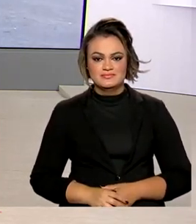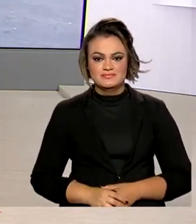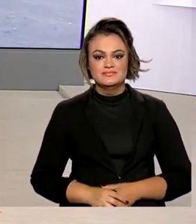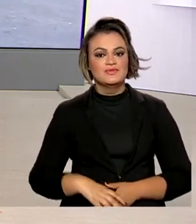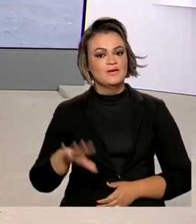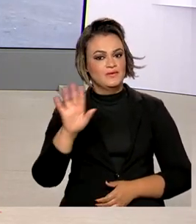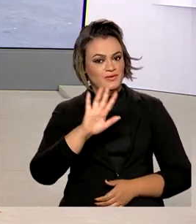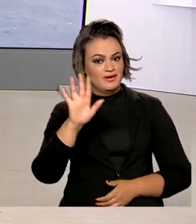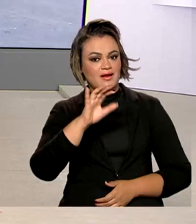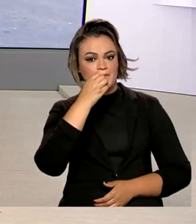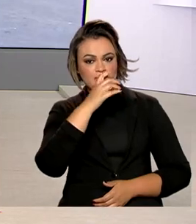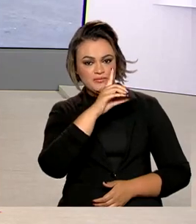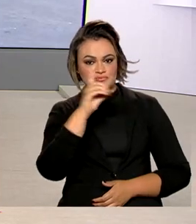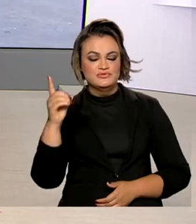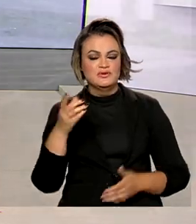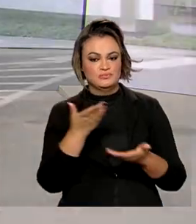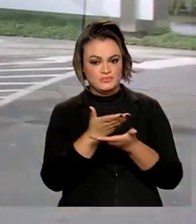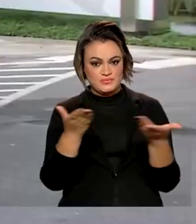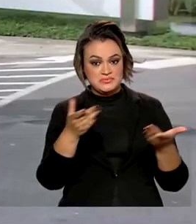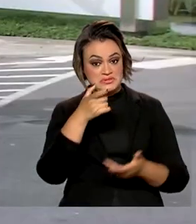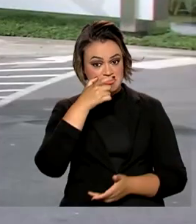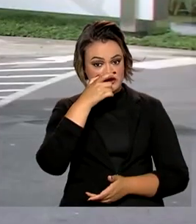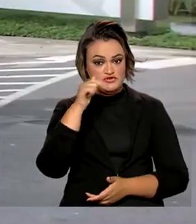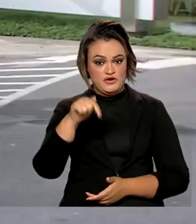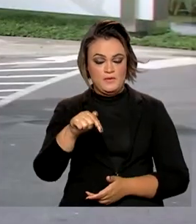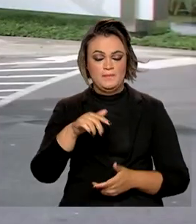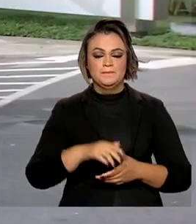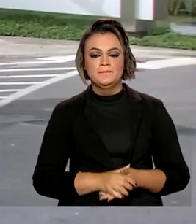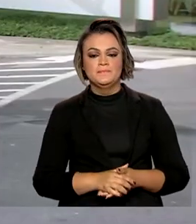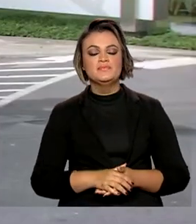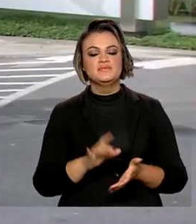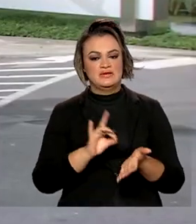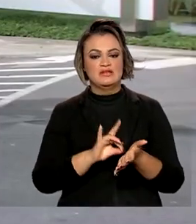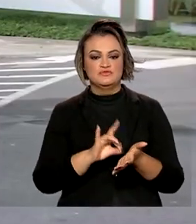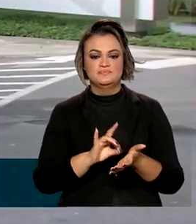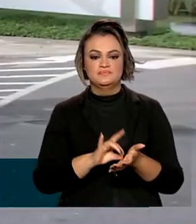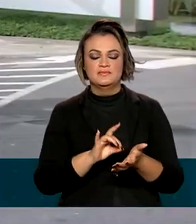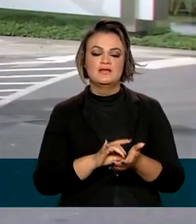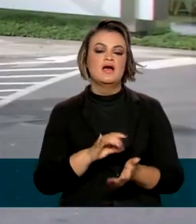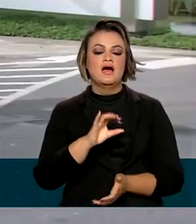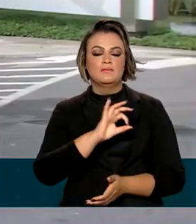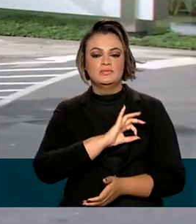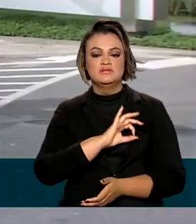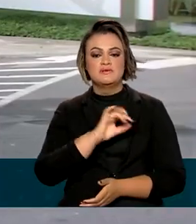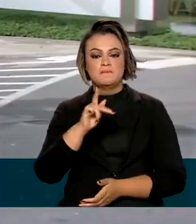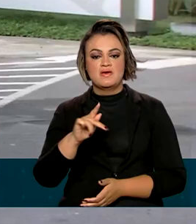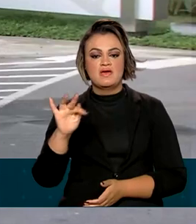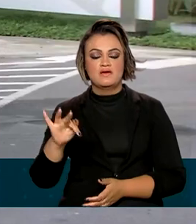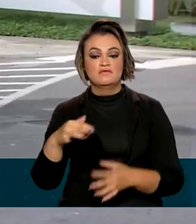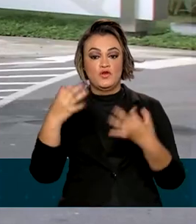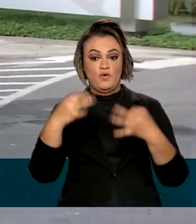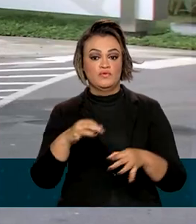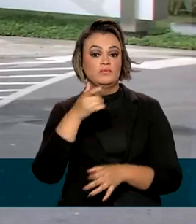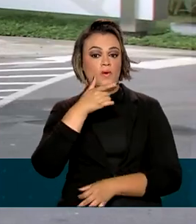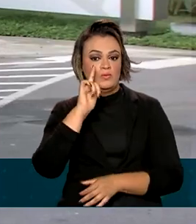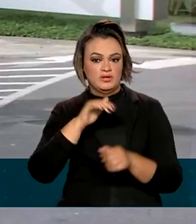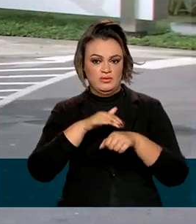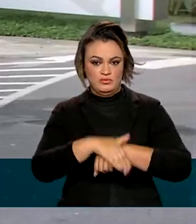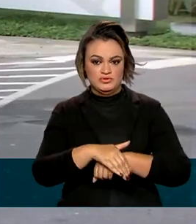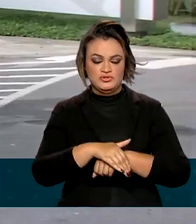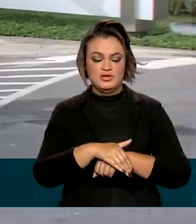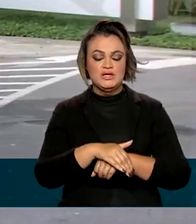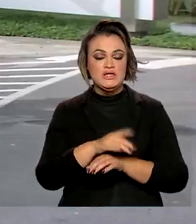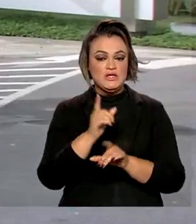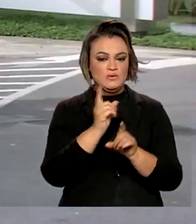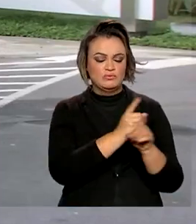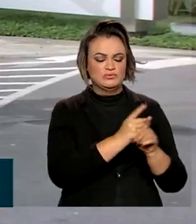Olá, bom dia, Mara, e bom dia a todos que nos acompanham. É isso mesmo, a Polícia Federal confirmou na noite de ontem que